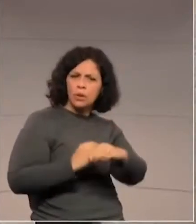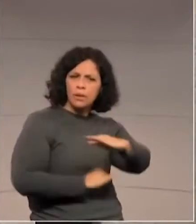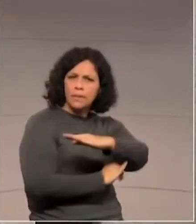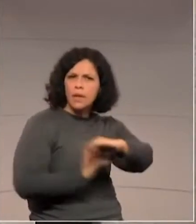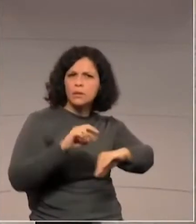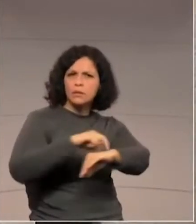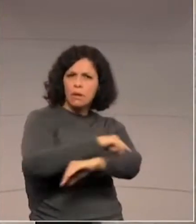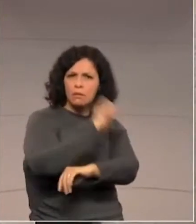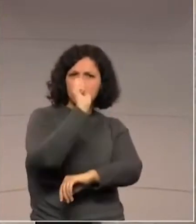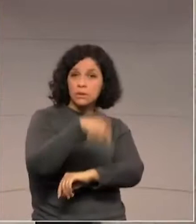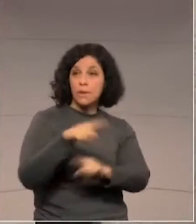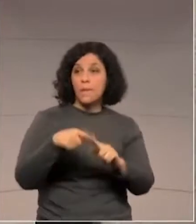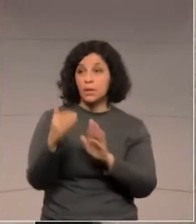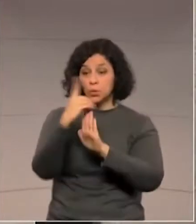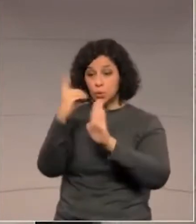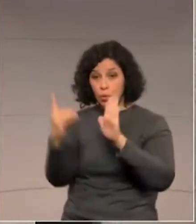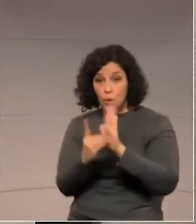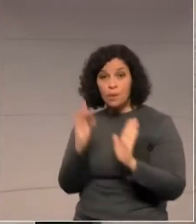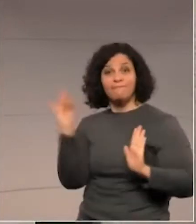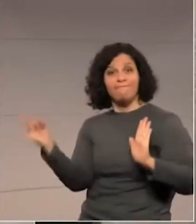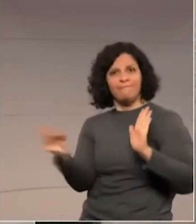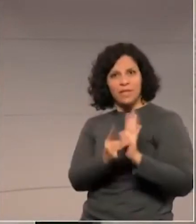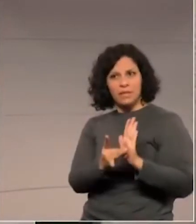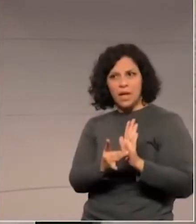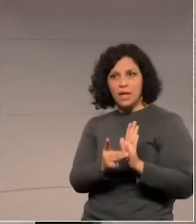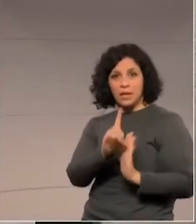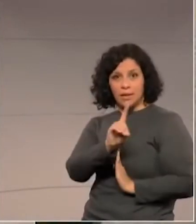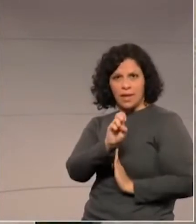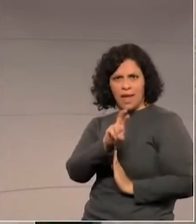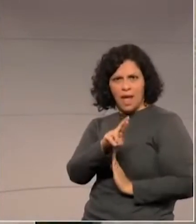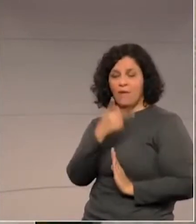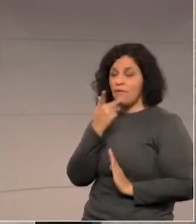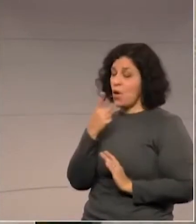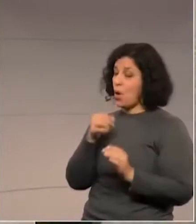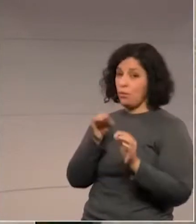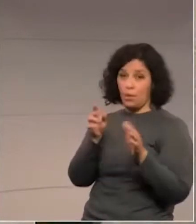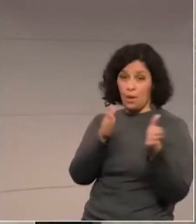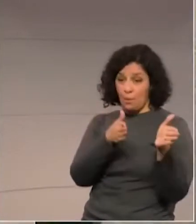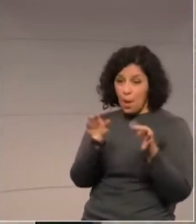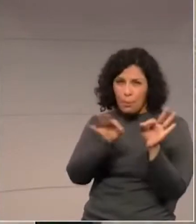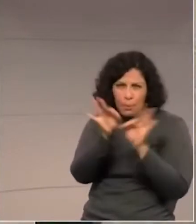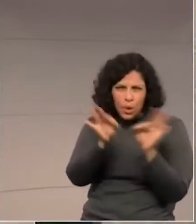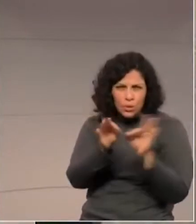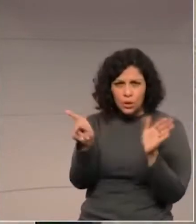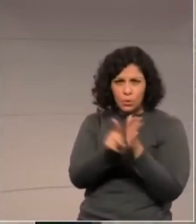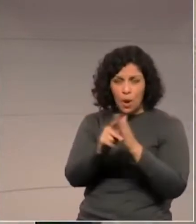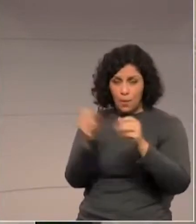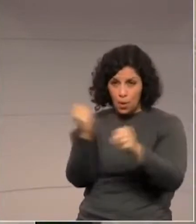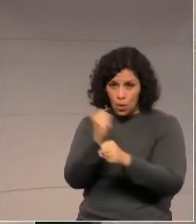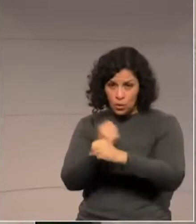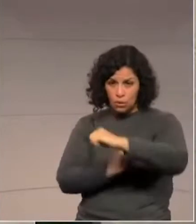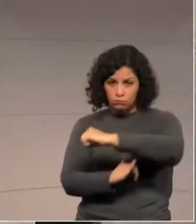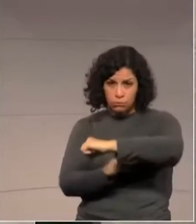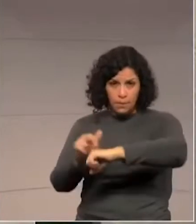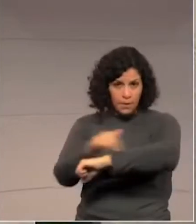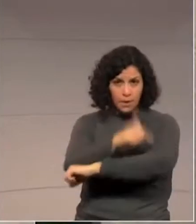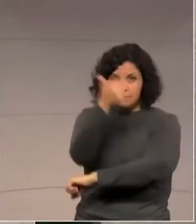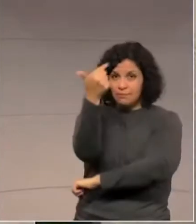diz que a construção da passarela não está na programação. Por isso, toda semana,